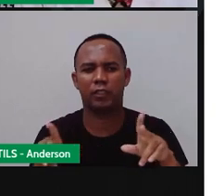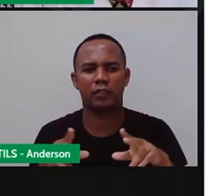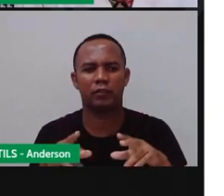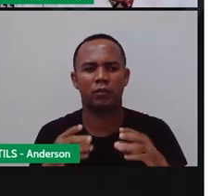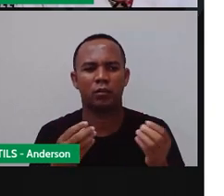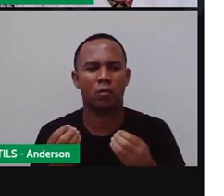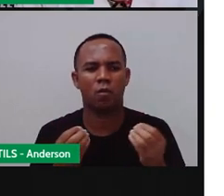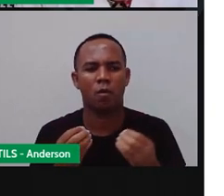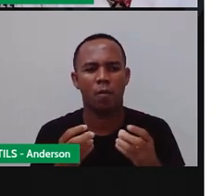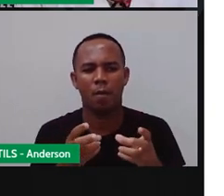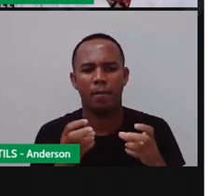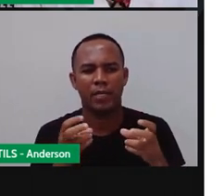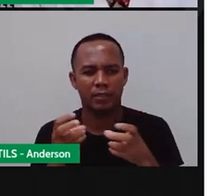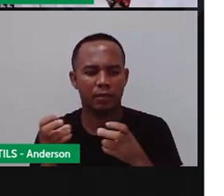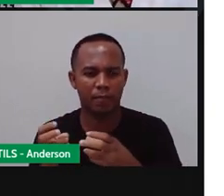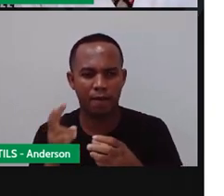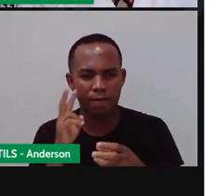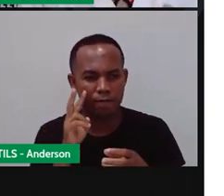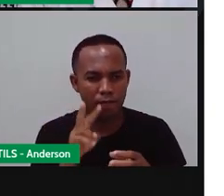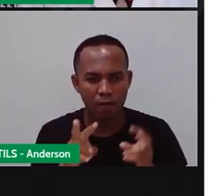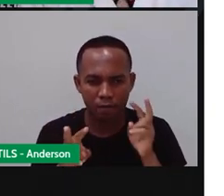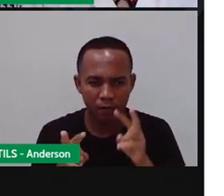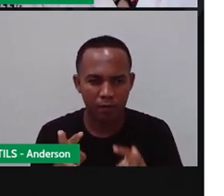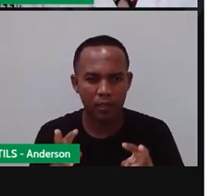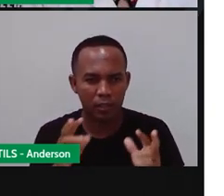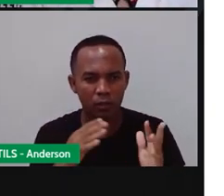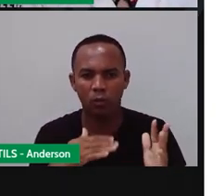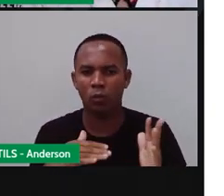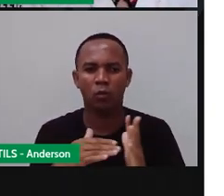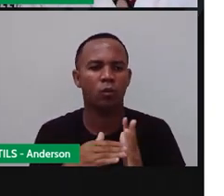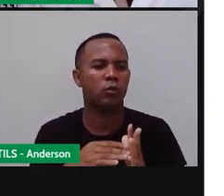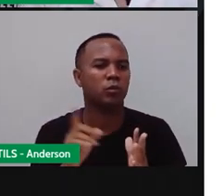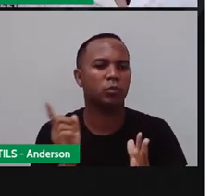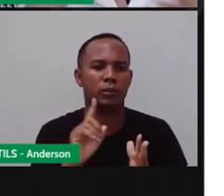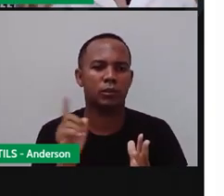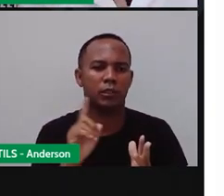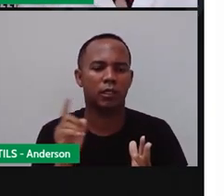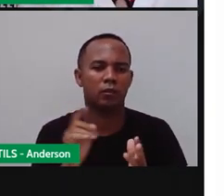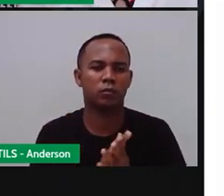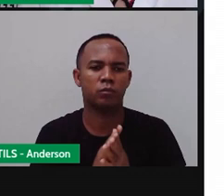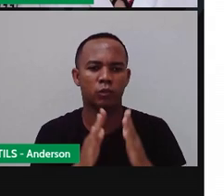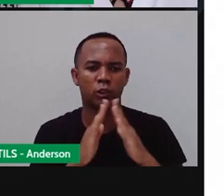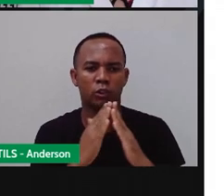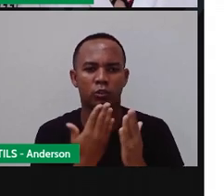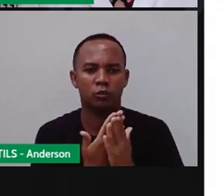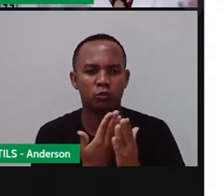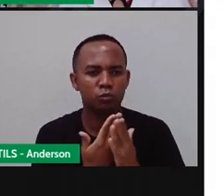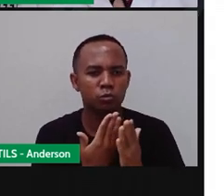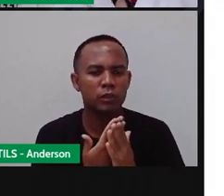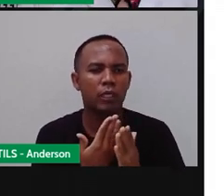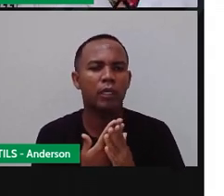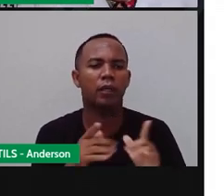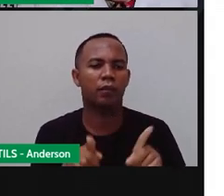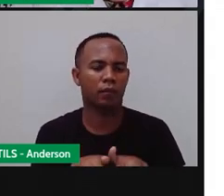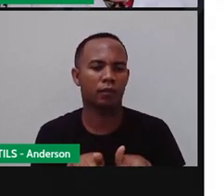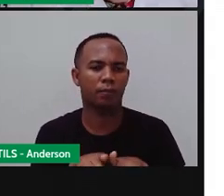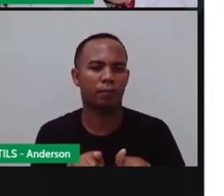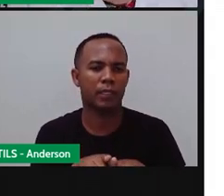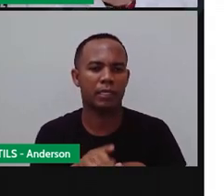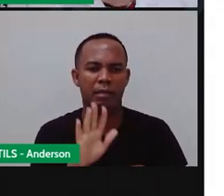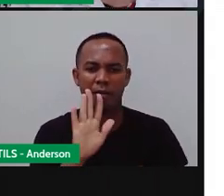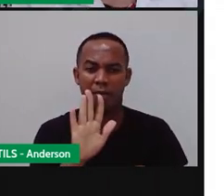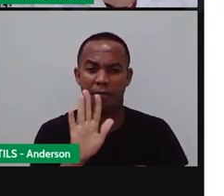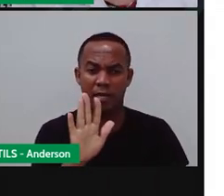Obviamente, a gente não tem como ver todos aqui. A gente vai ver alguns deles, né? A gente vai estudar sobre alguns deles. Mas, isso não